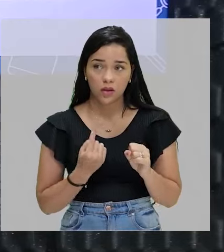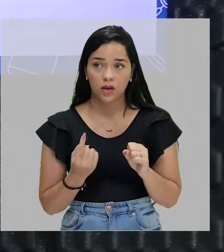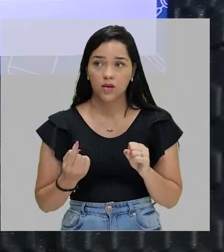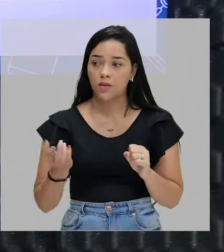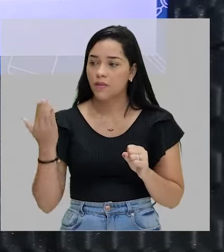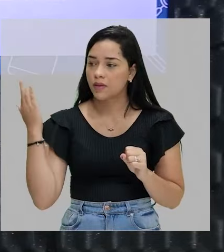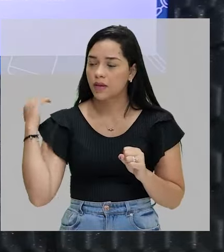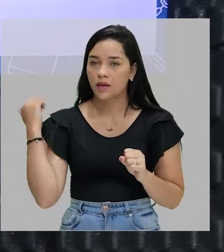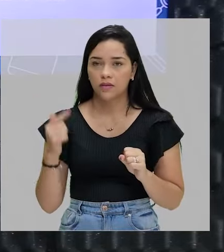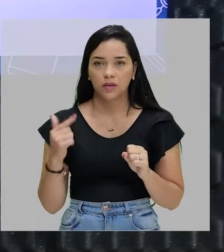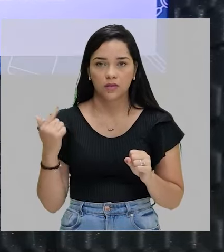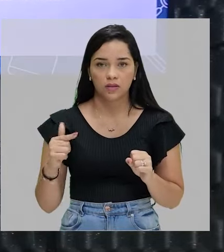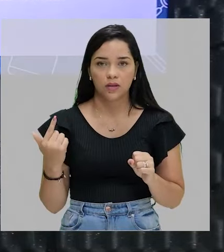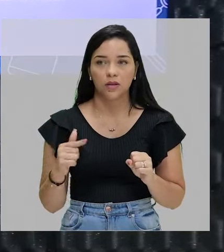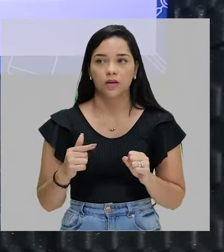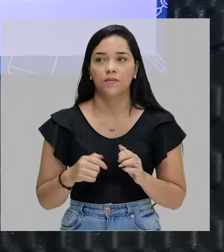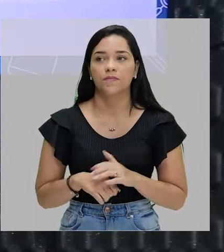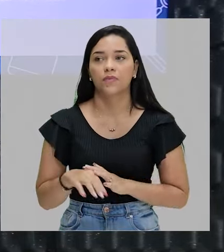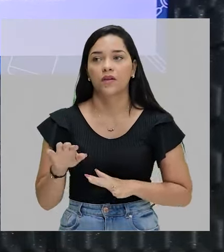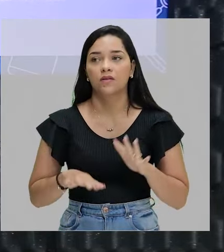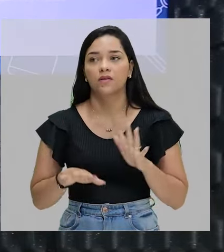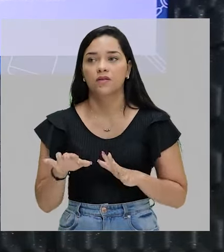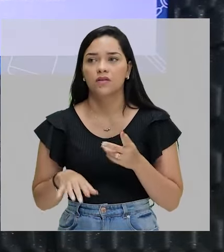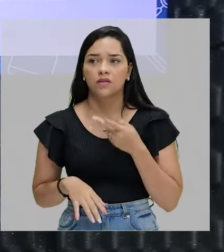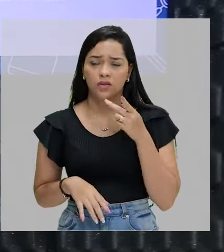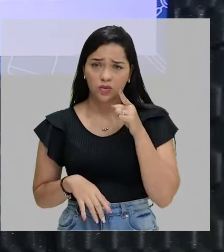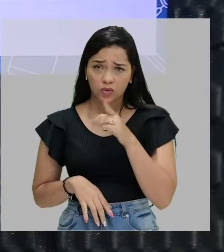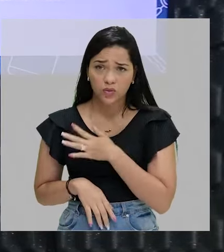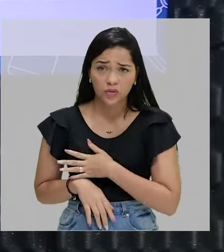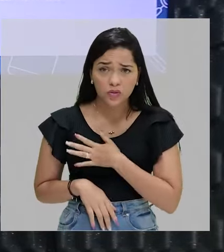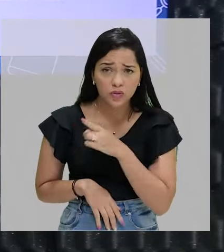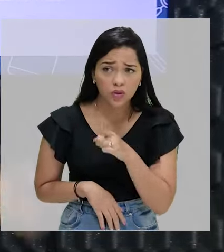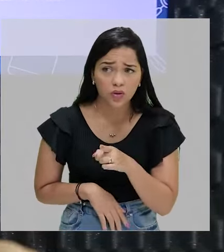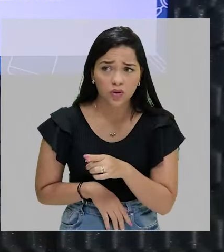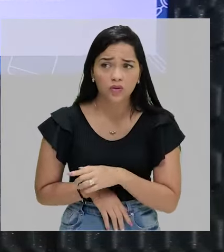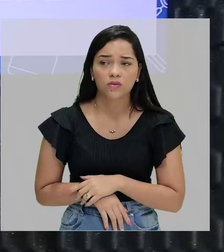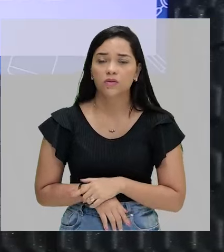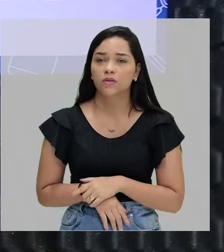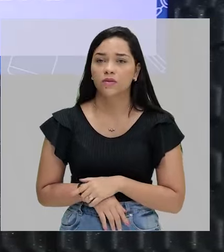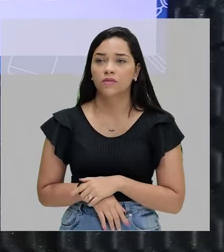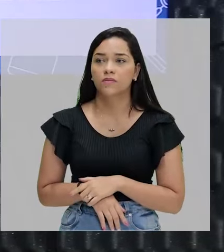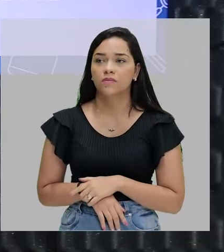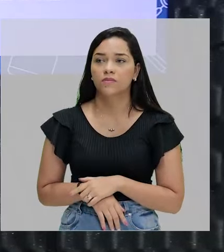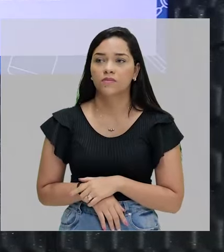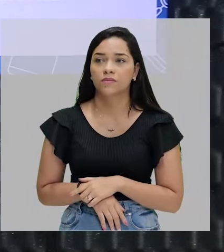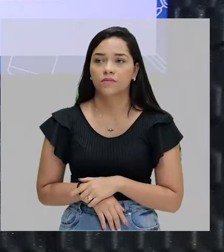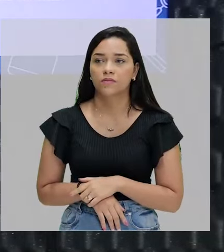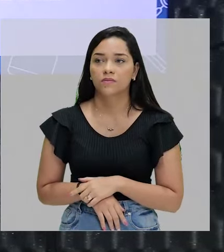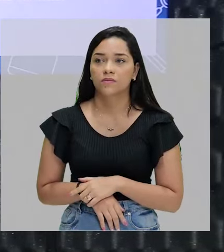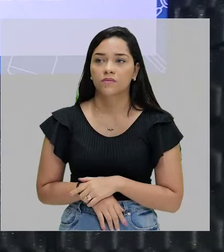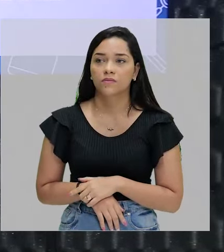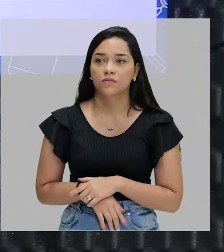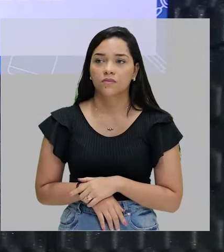passado ele não tem na segunda pessoa. Então, as pessoas dizem assim, tu gostastes? Não, tu gostaste, vós gostastes.